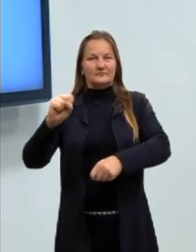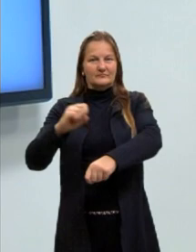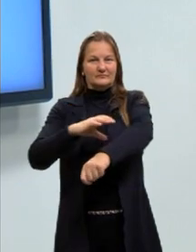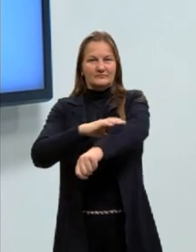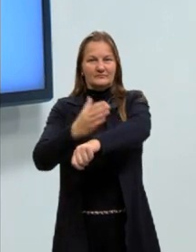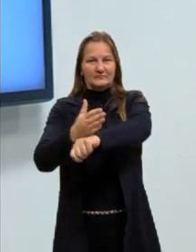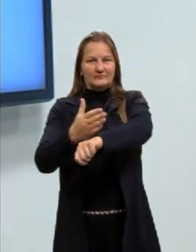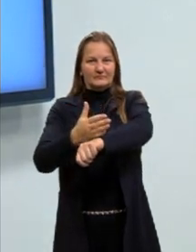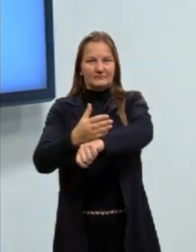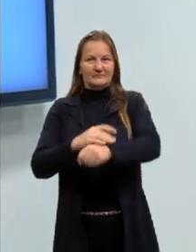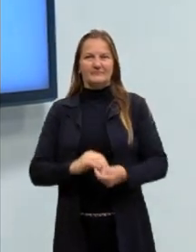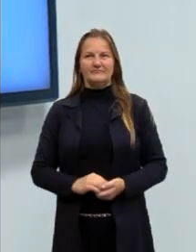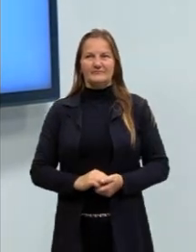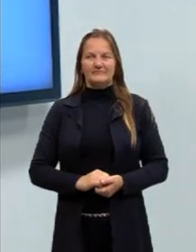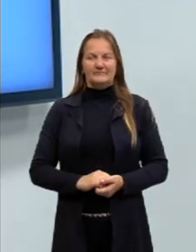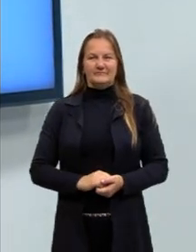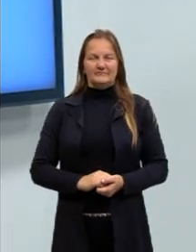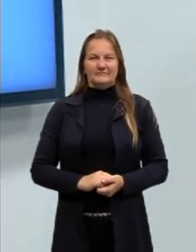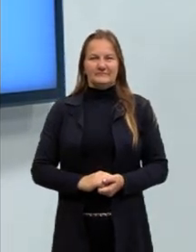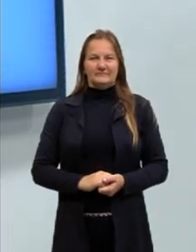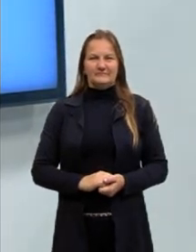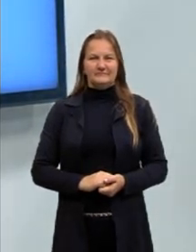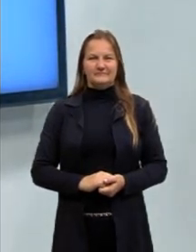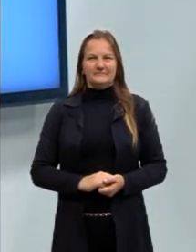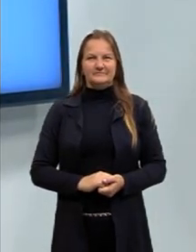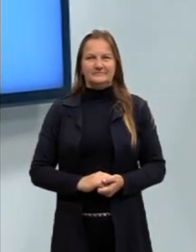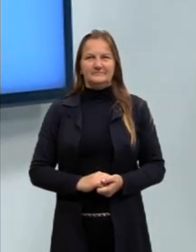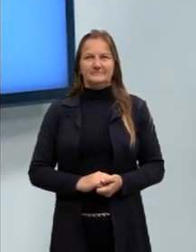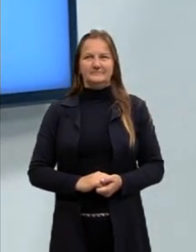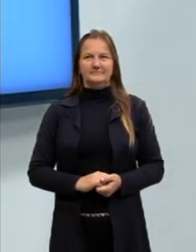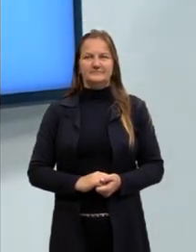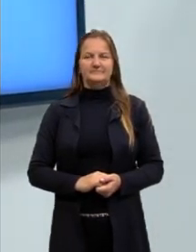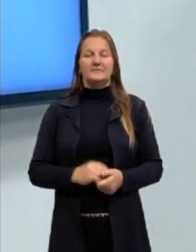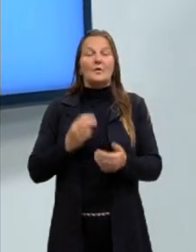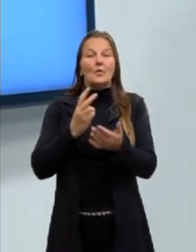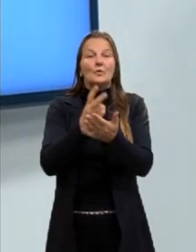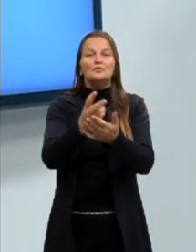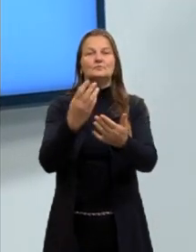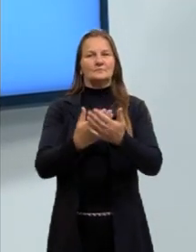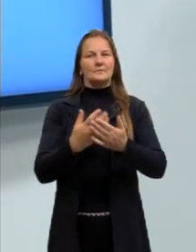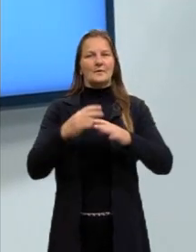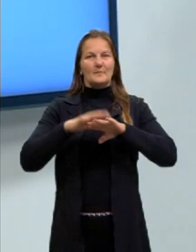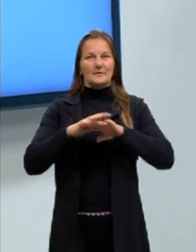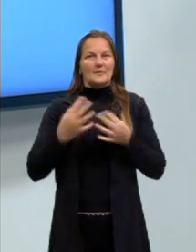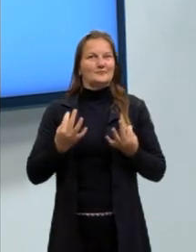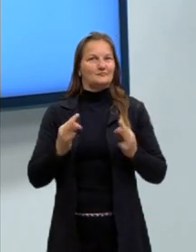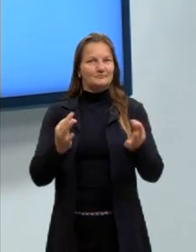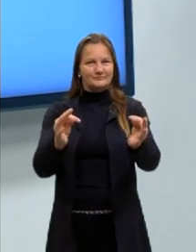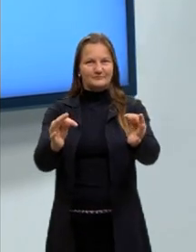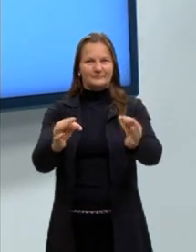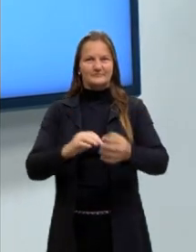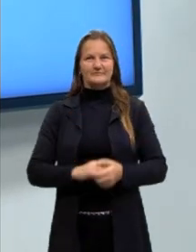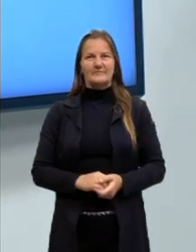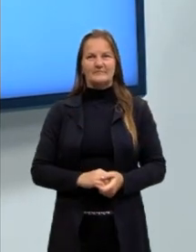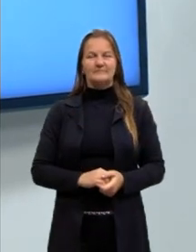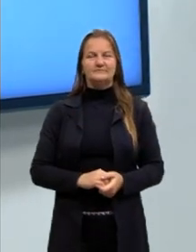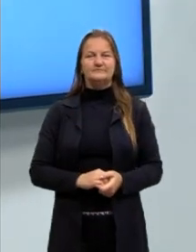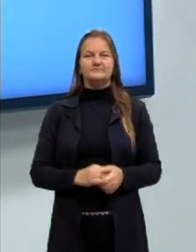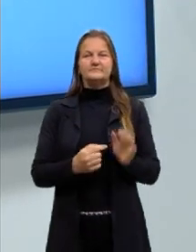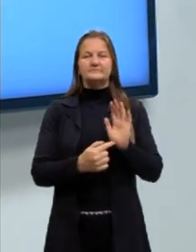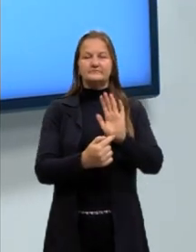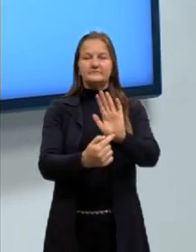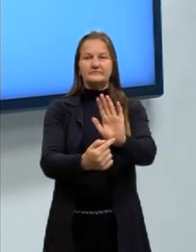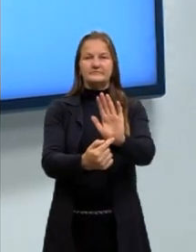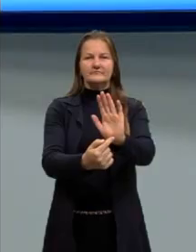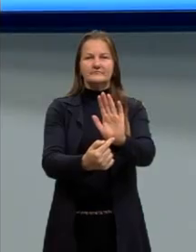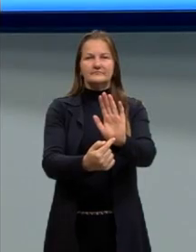moletom pretas. Então vamos dar continuidade nas nossas aulas de matemática e suas tecnologias. Eu deixo aqui para